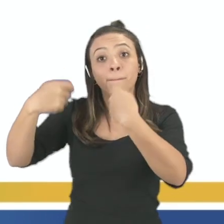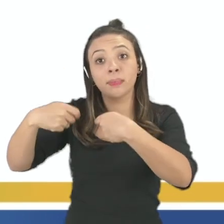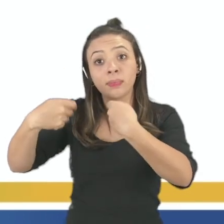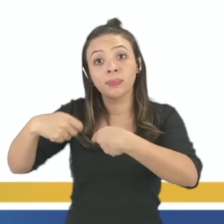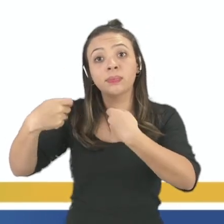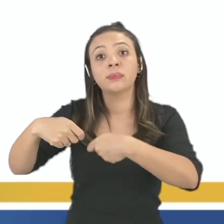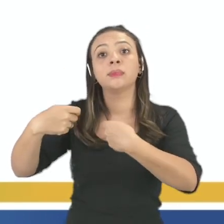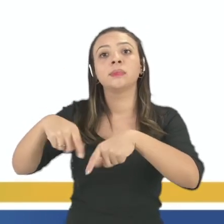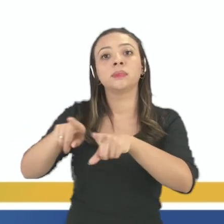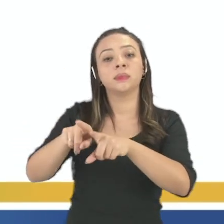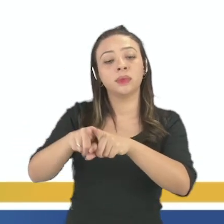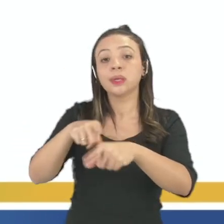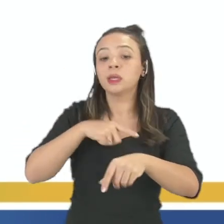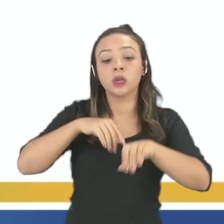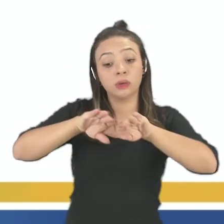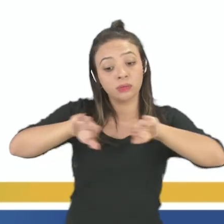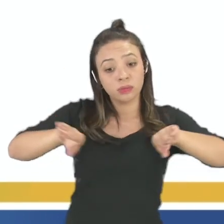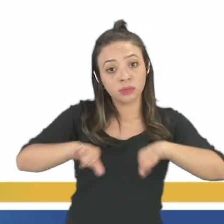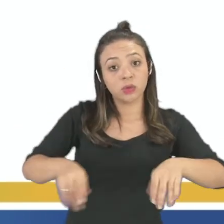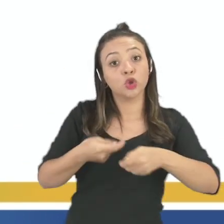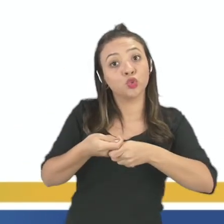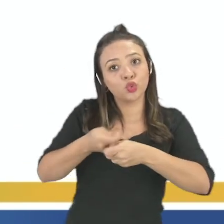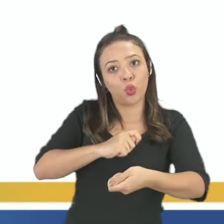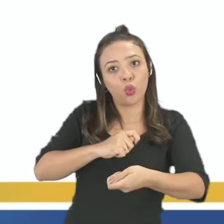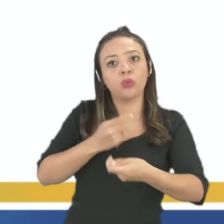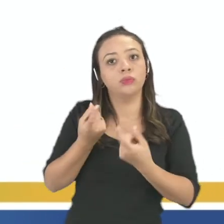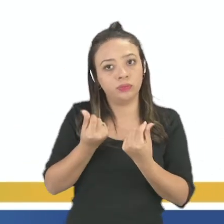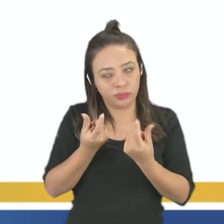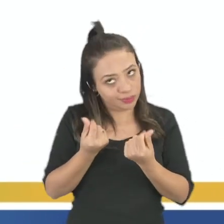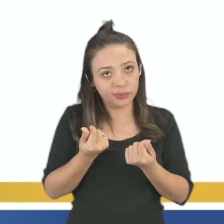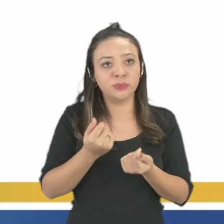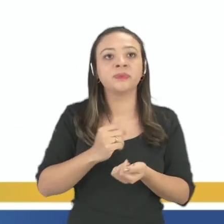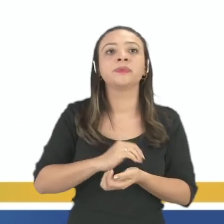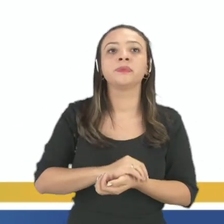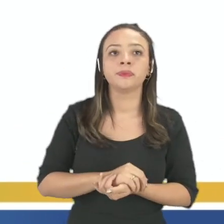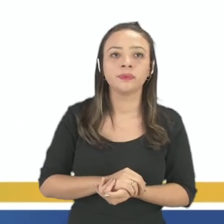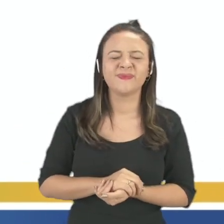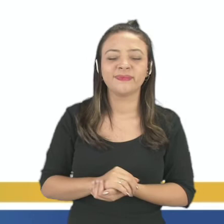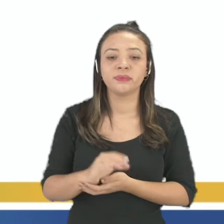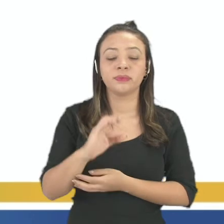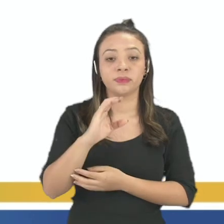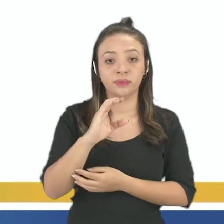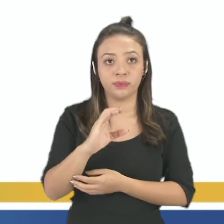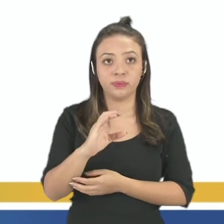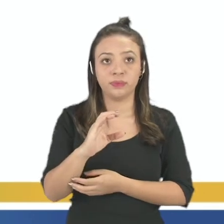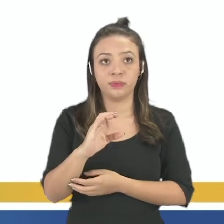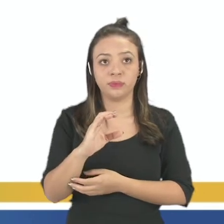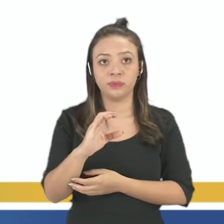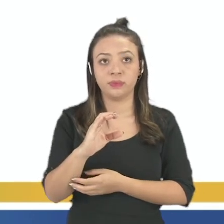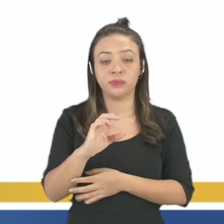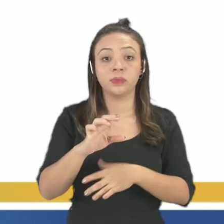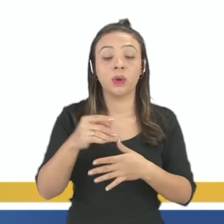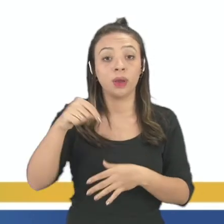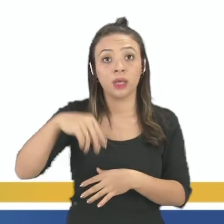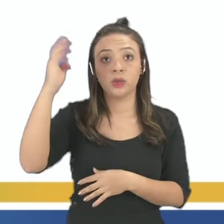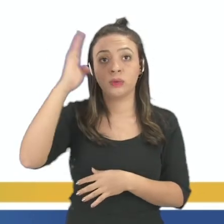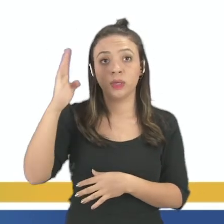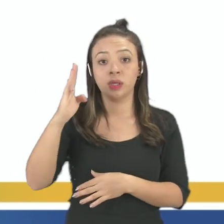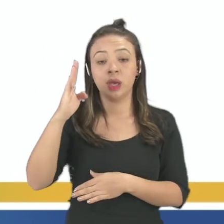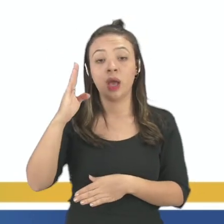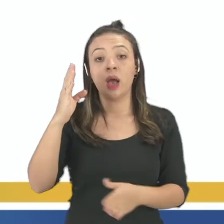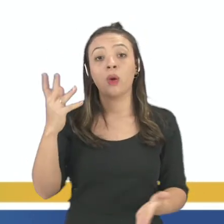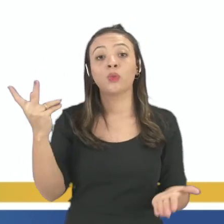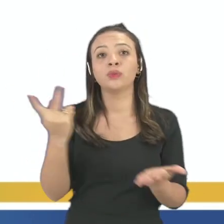essa divisão. Então, fora. A biopirataria no Brasil é resultado da globalização